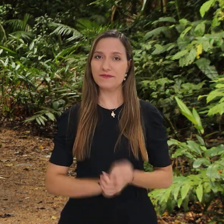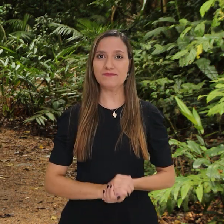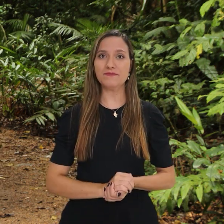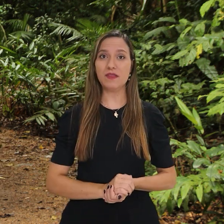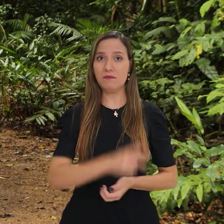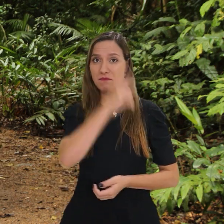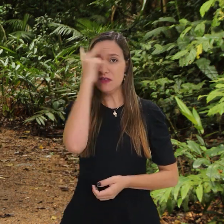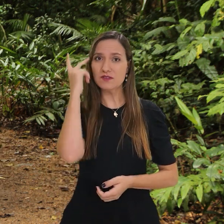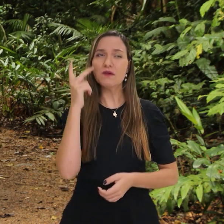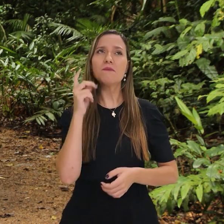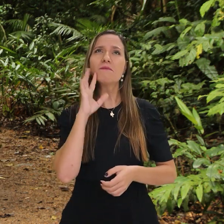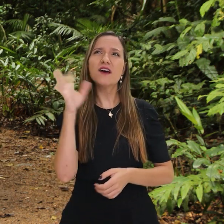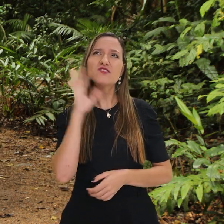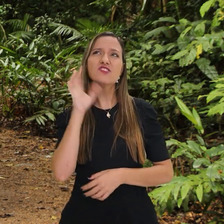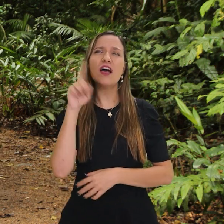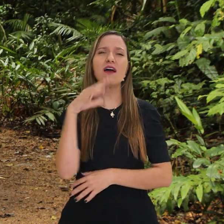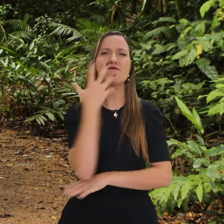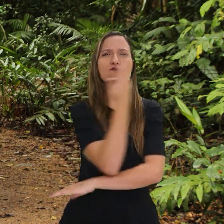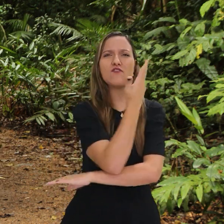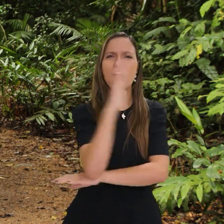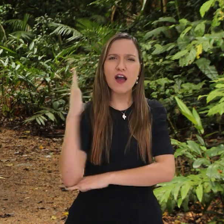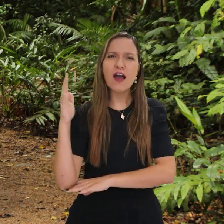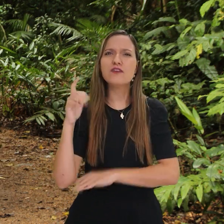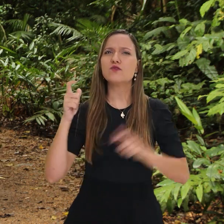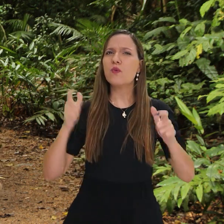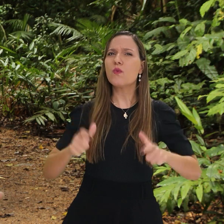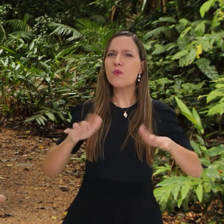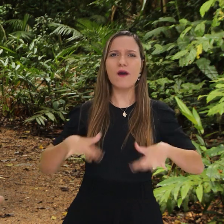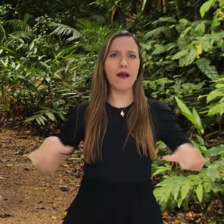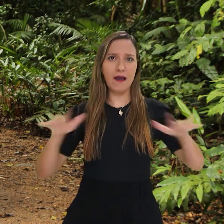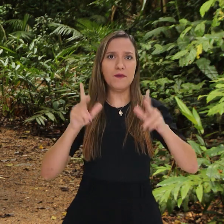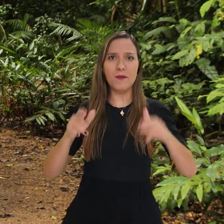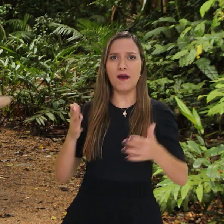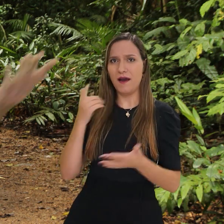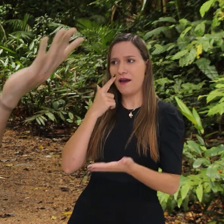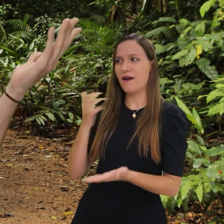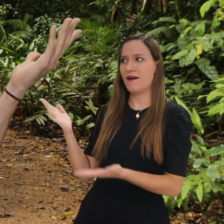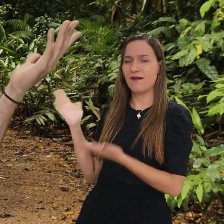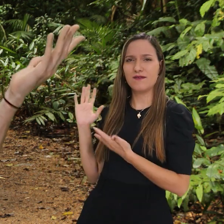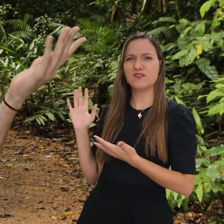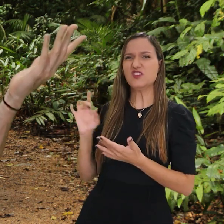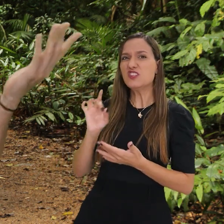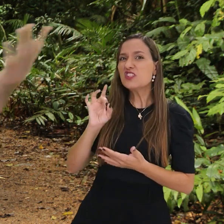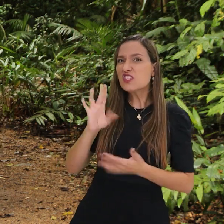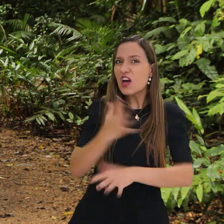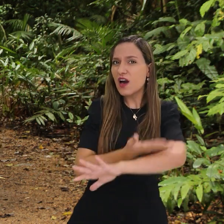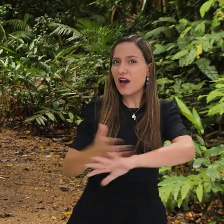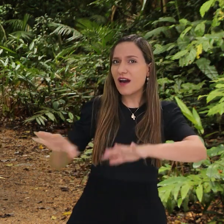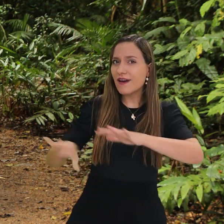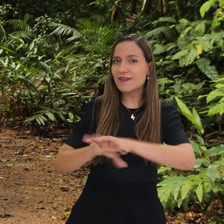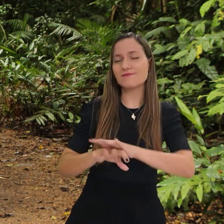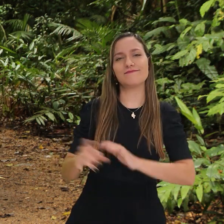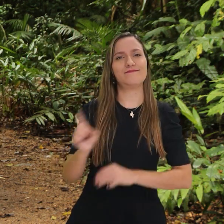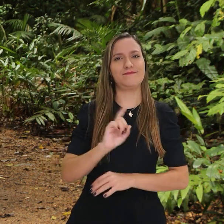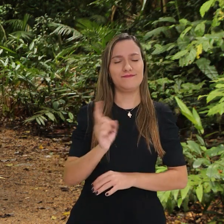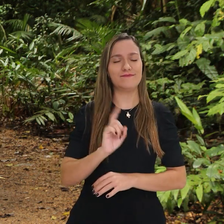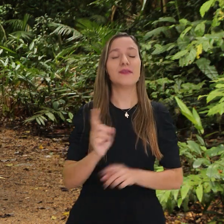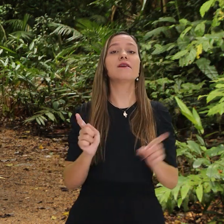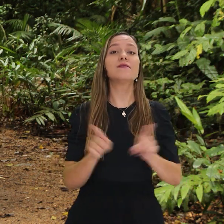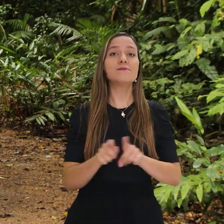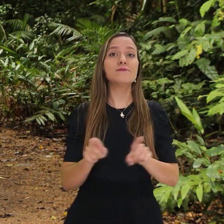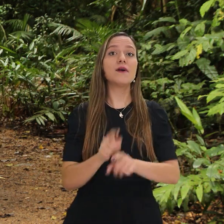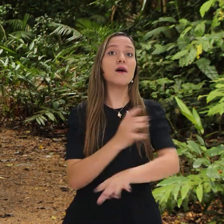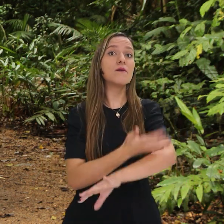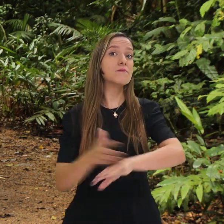termo, correto? Geralmente as pessoas associam com florestas e lugares como esse. Mas não é bem